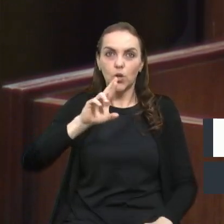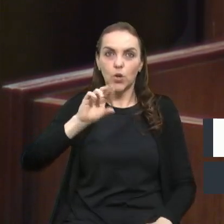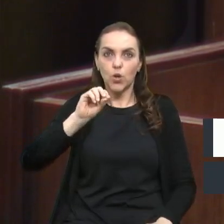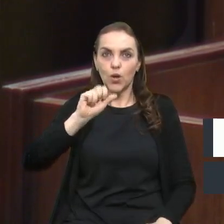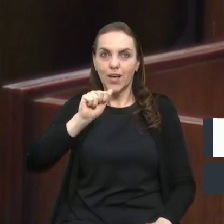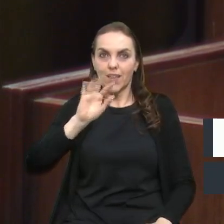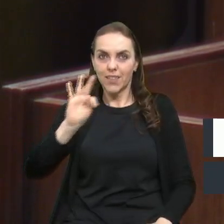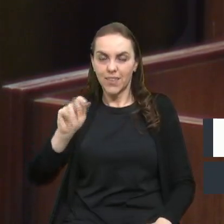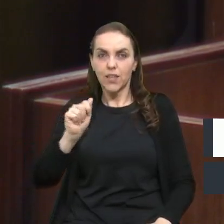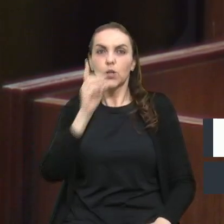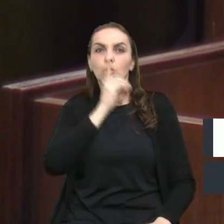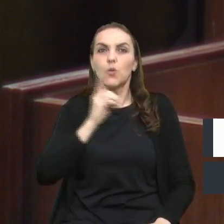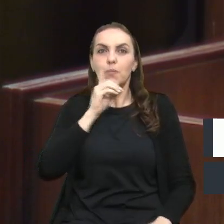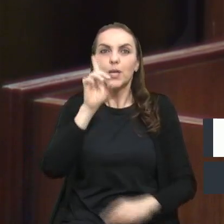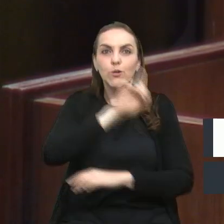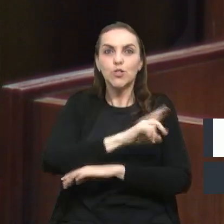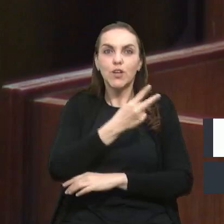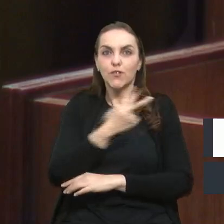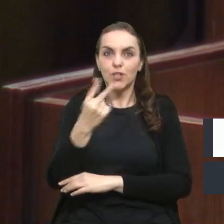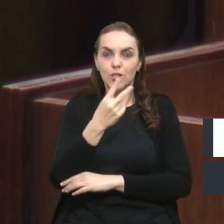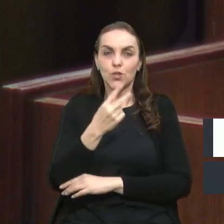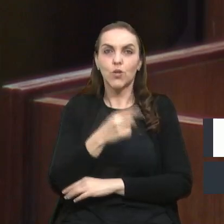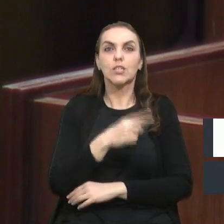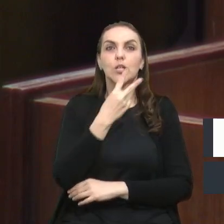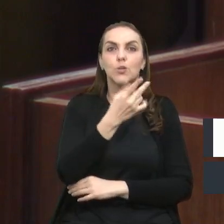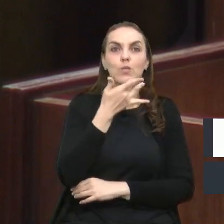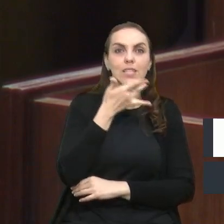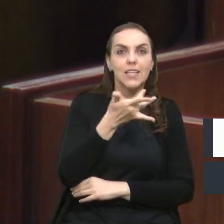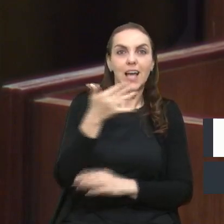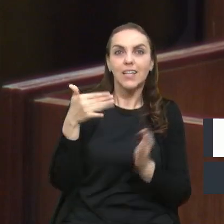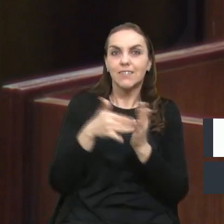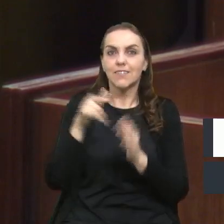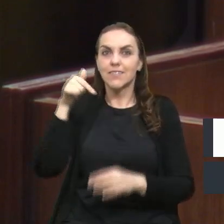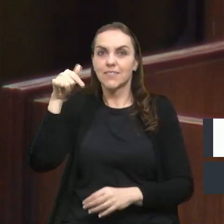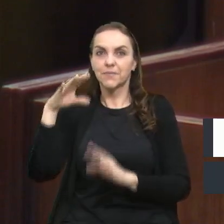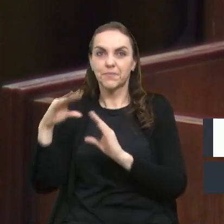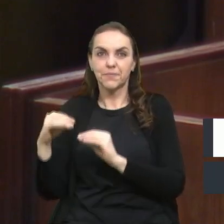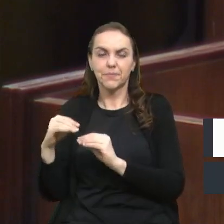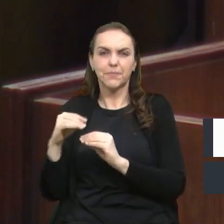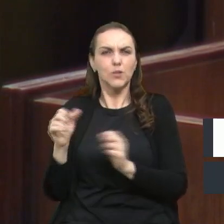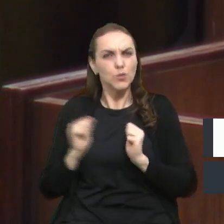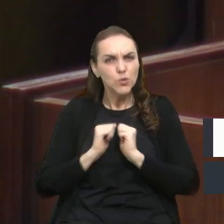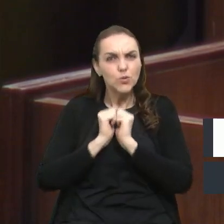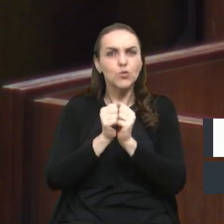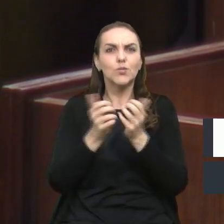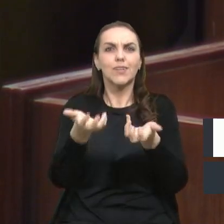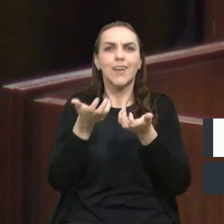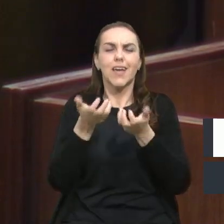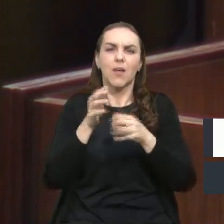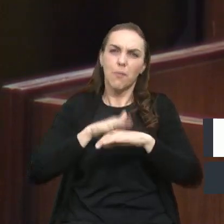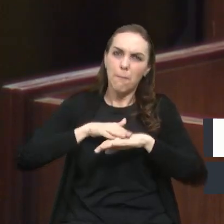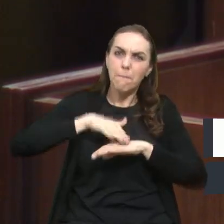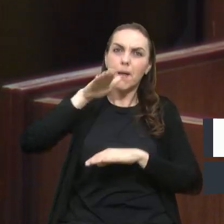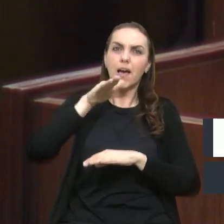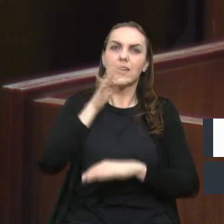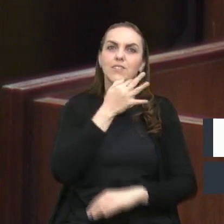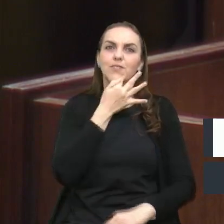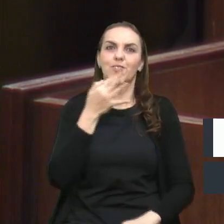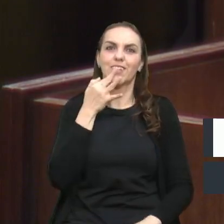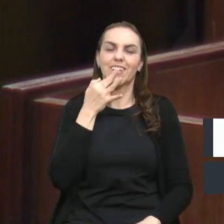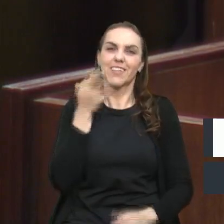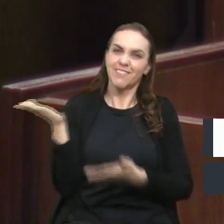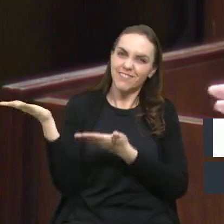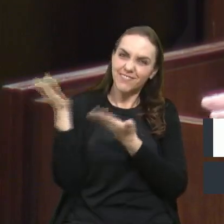14h às 19h. e, queremos fazer mais por Forqueta. Vem para Forqueta,